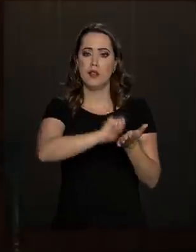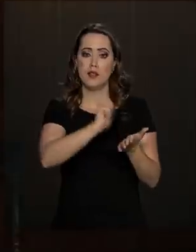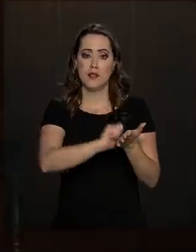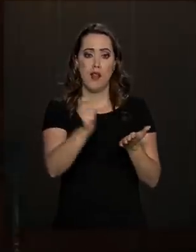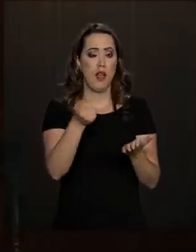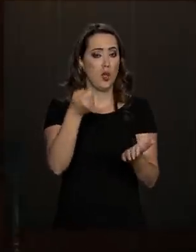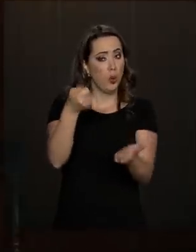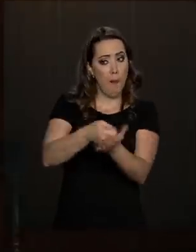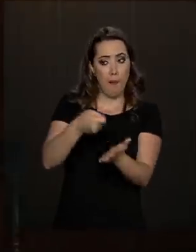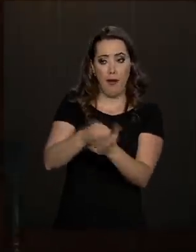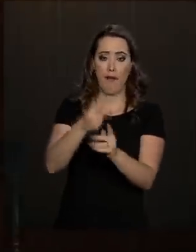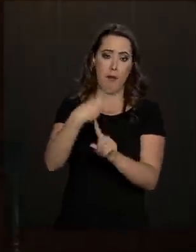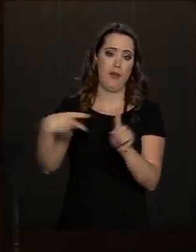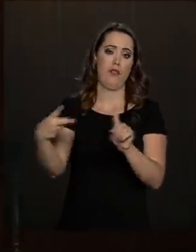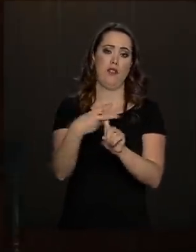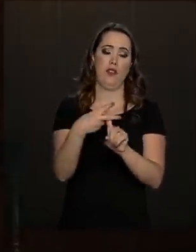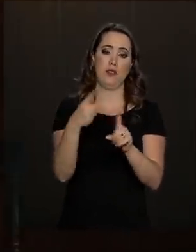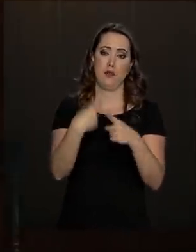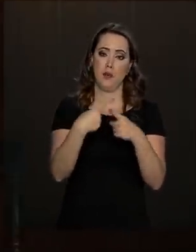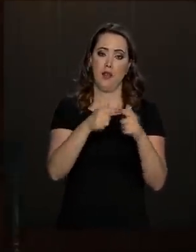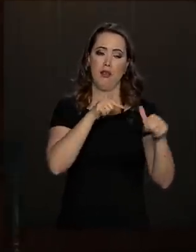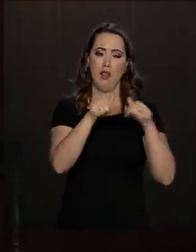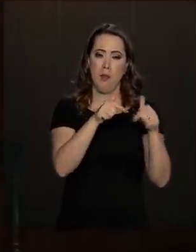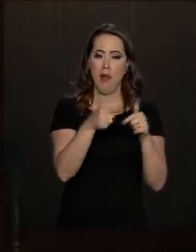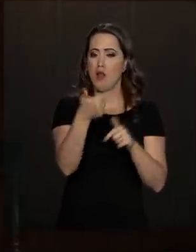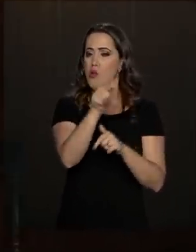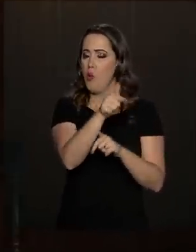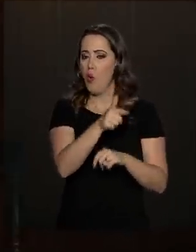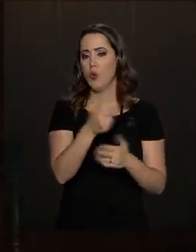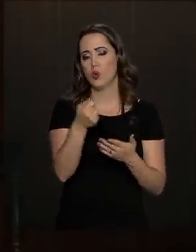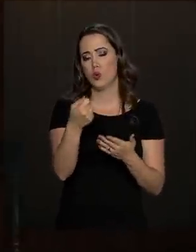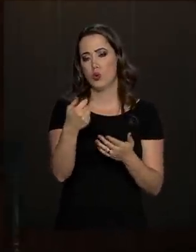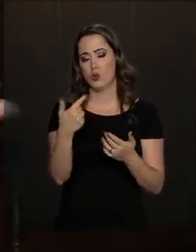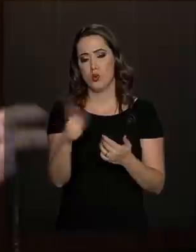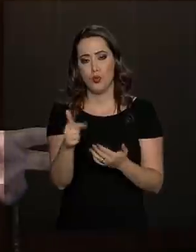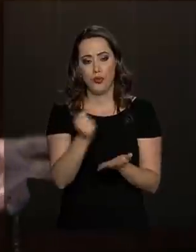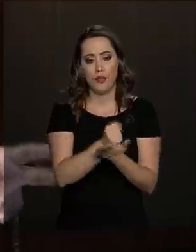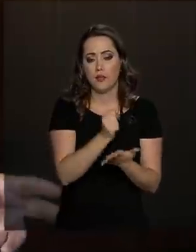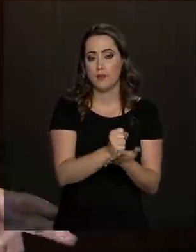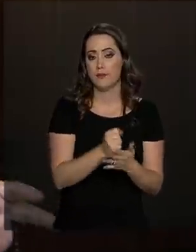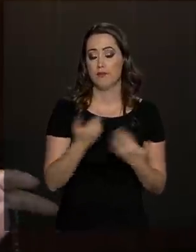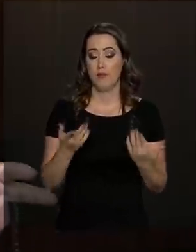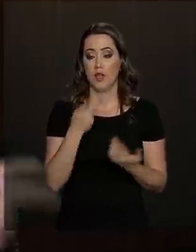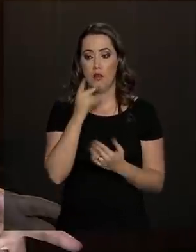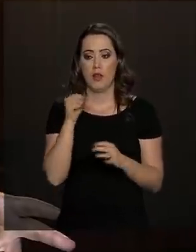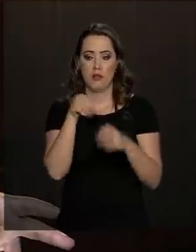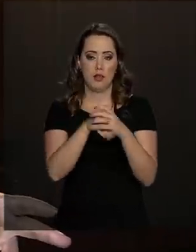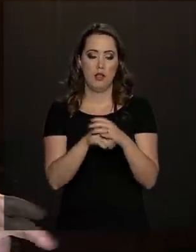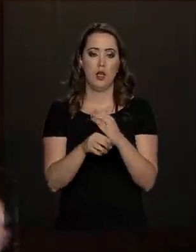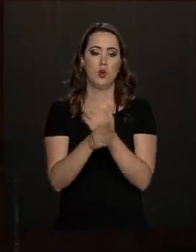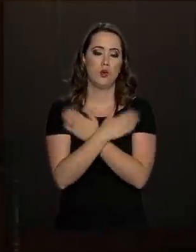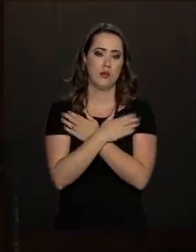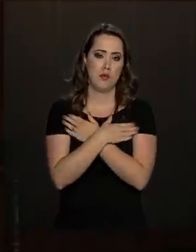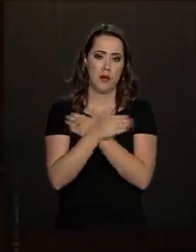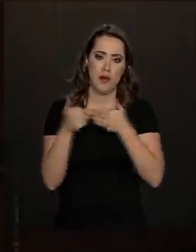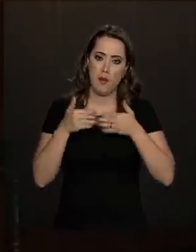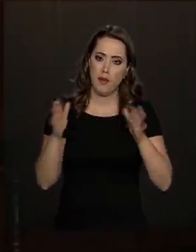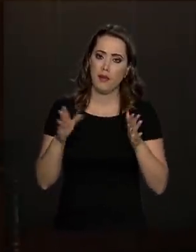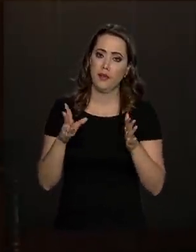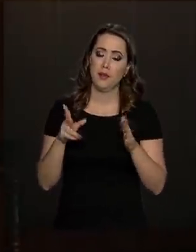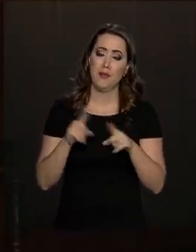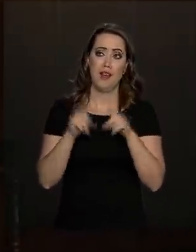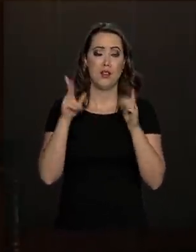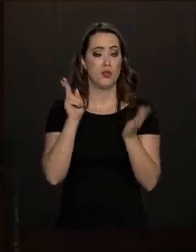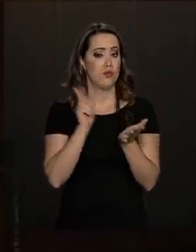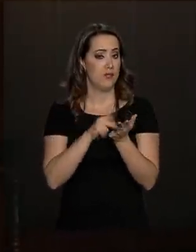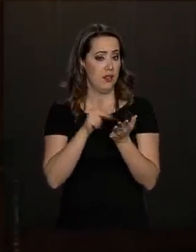porque eles estão nos mercados informais. Então, embora eles não estejam nessa estatística de desemprego aberto, a grande verdade